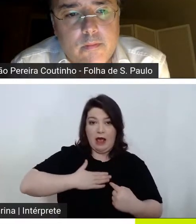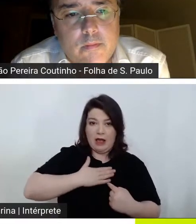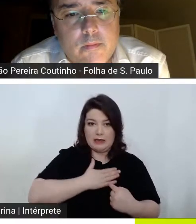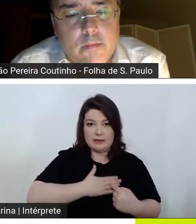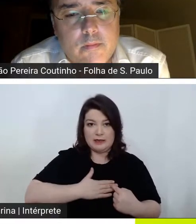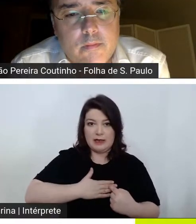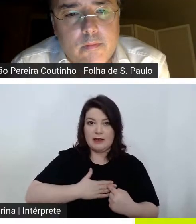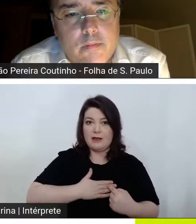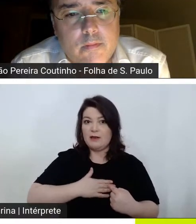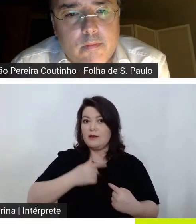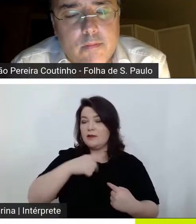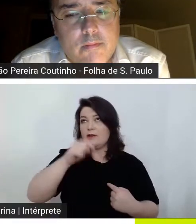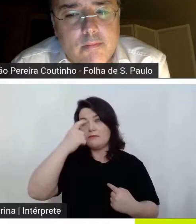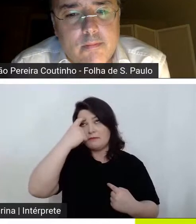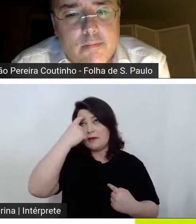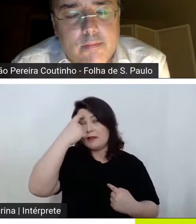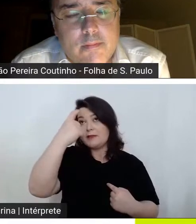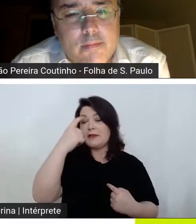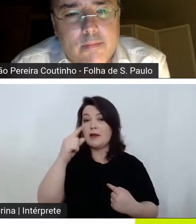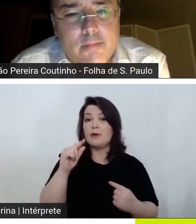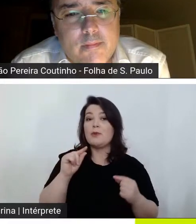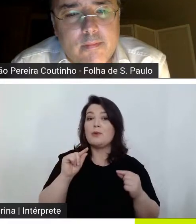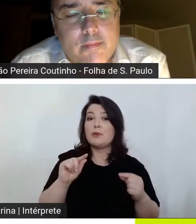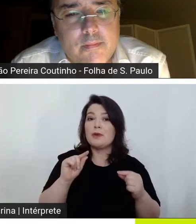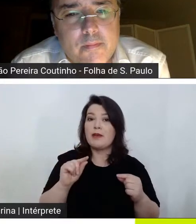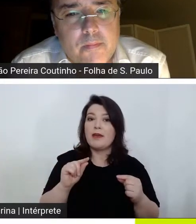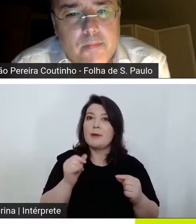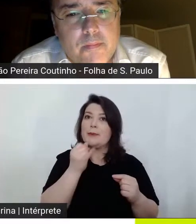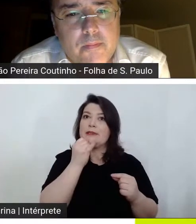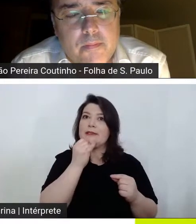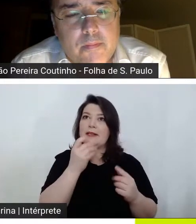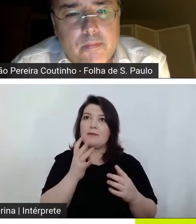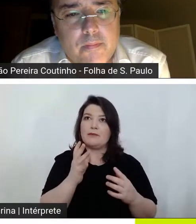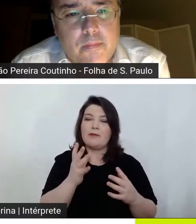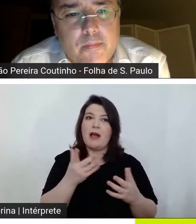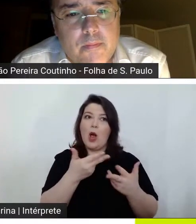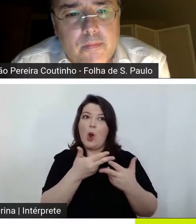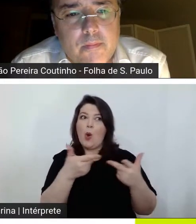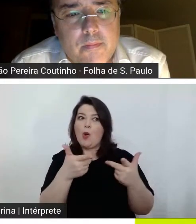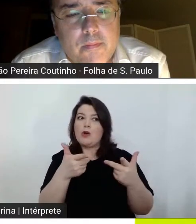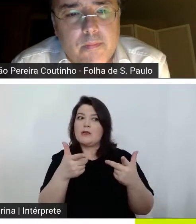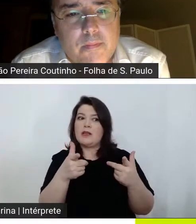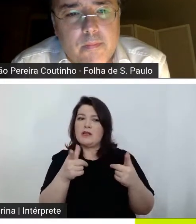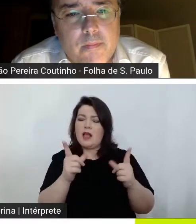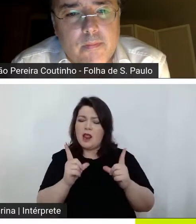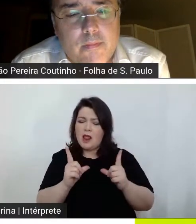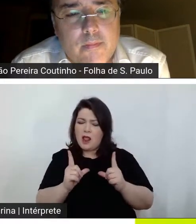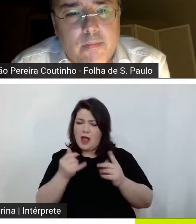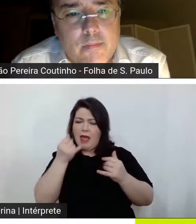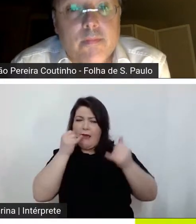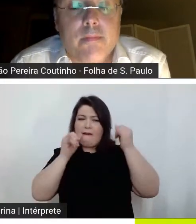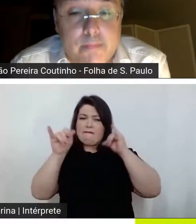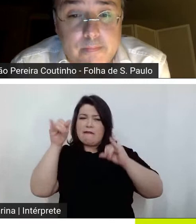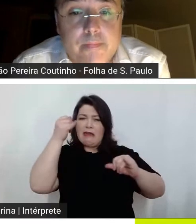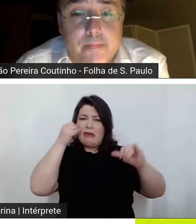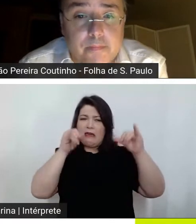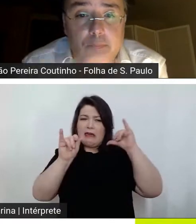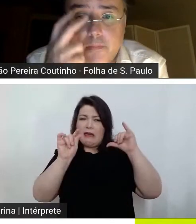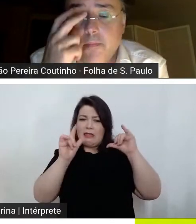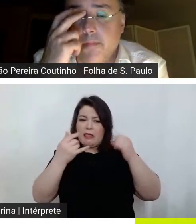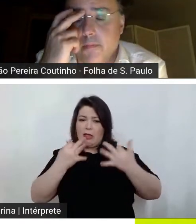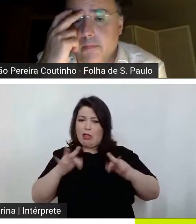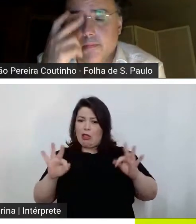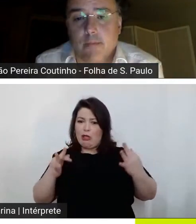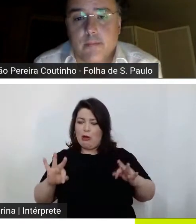pensar aquilo que dá menos dor né e aquilo que não retira a gente não introduz